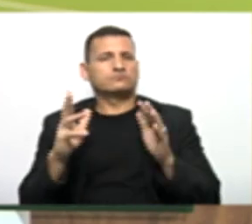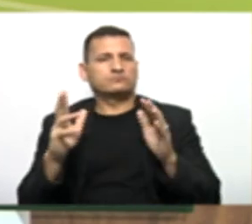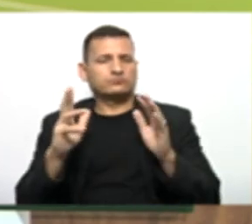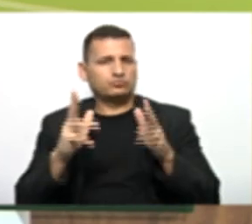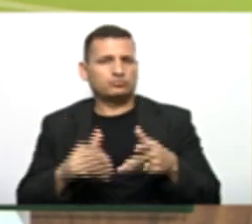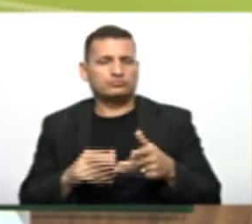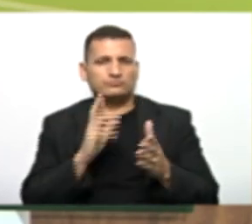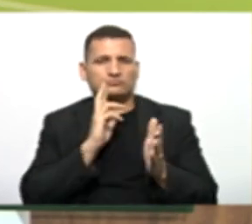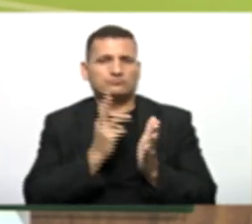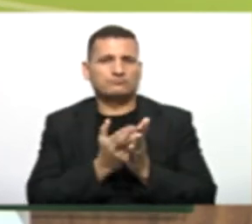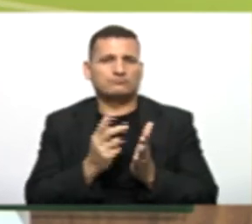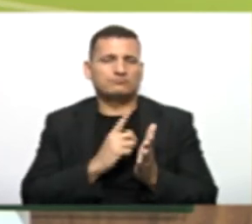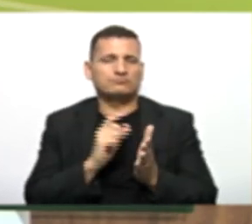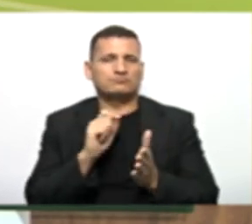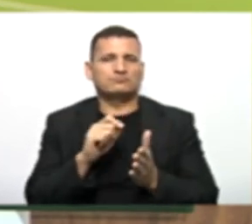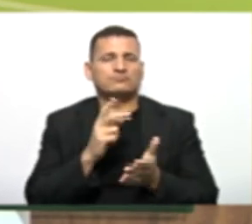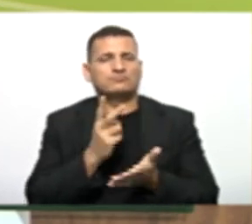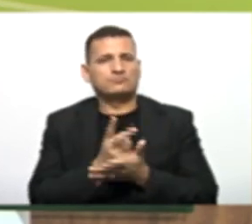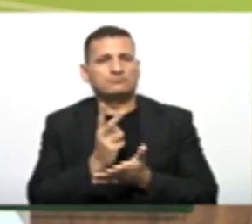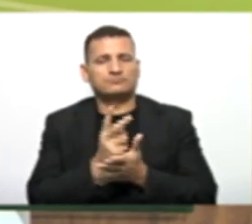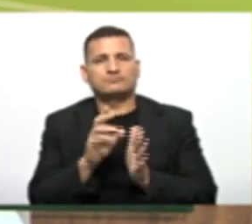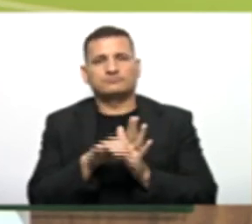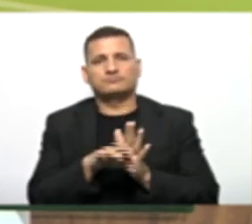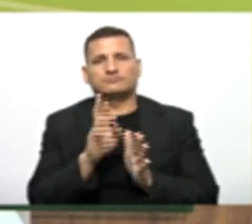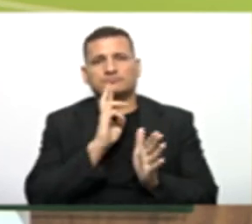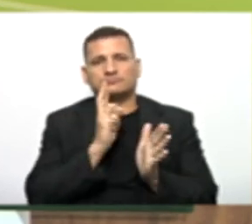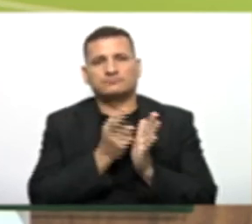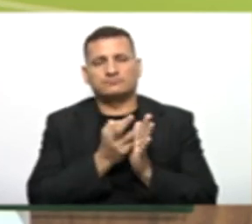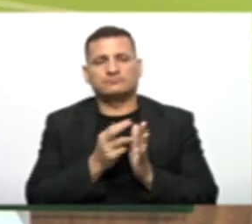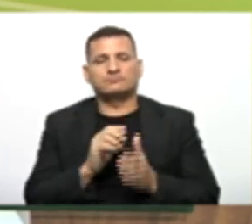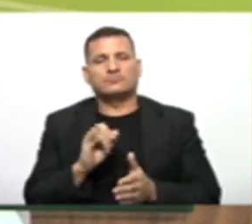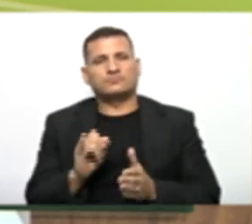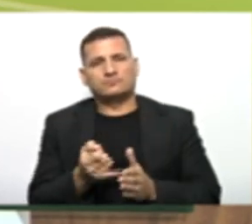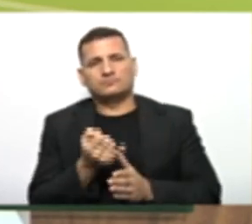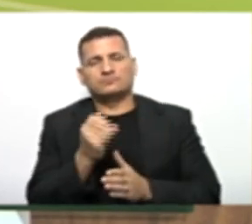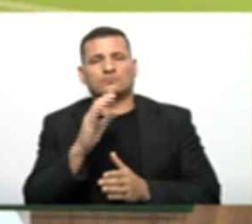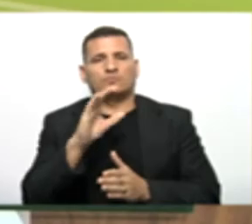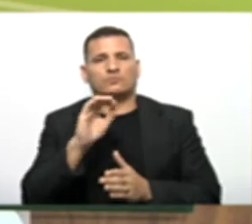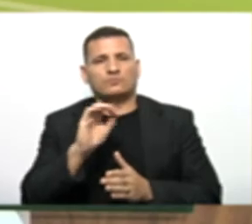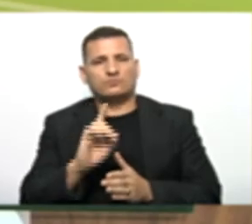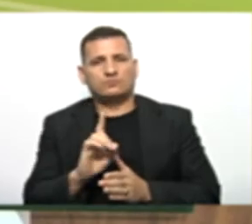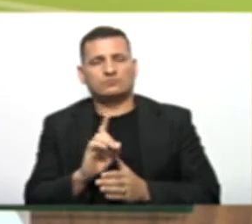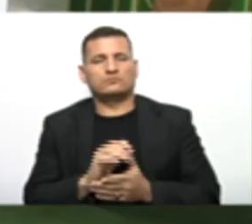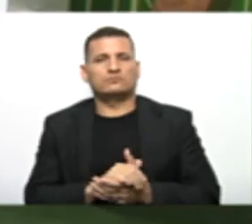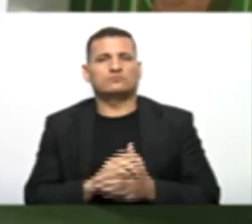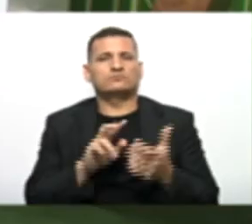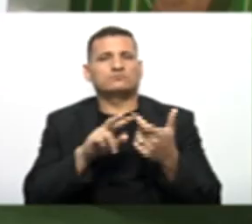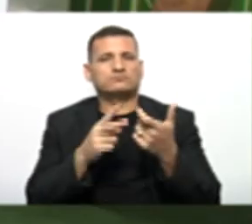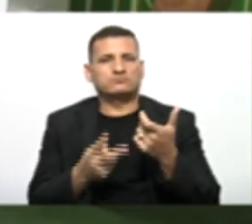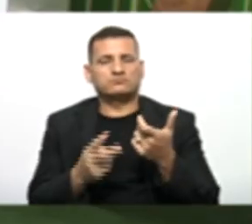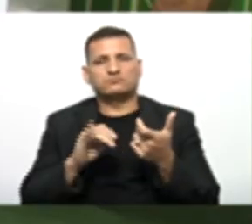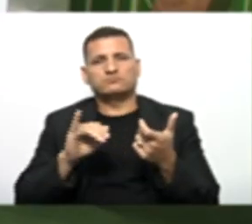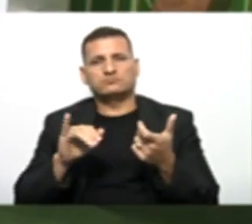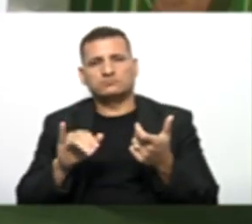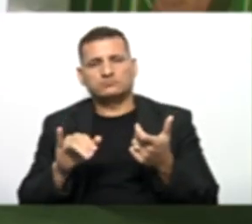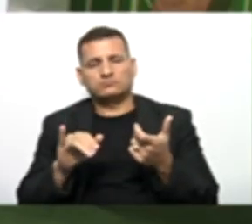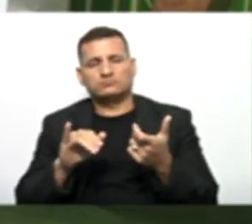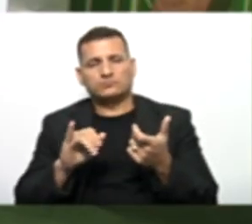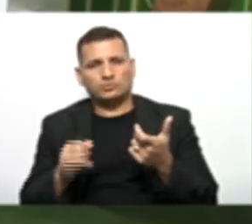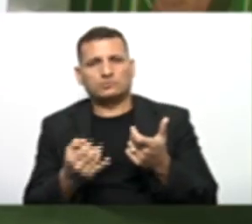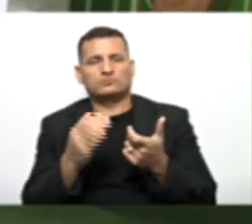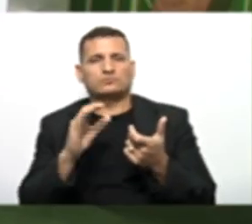Reutilização de código Enfim É tudo Bem em cima Certinho mesmo Beleza Gostei da